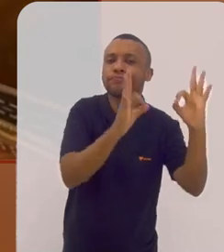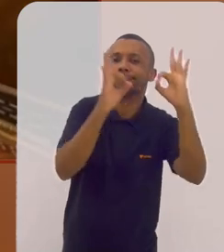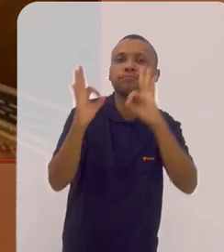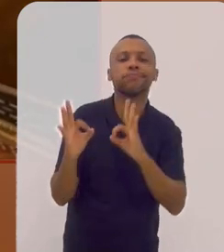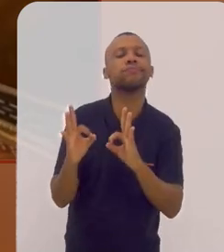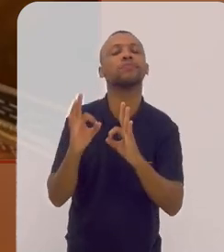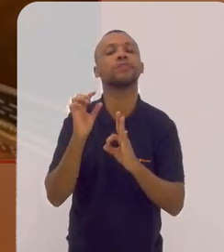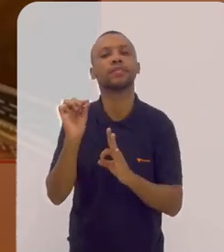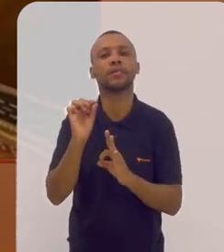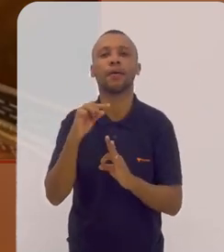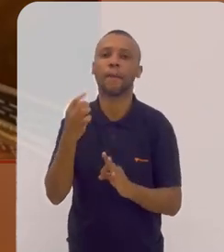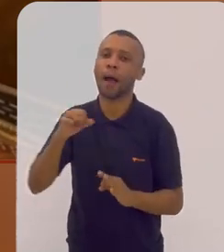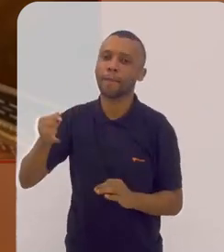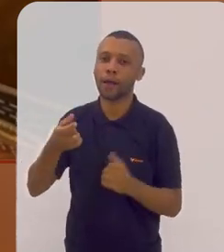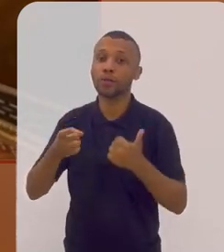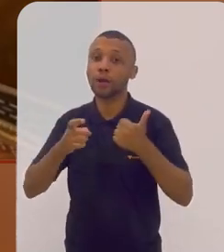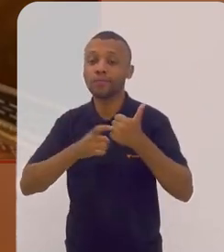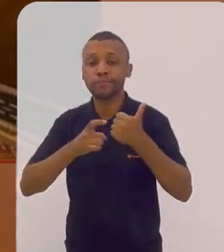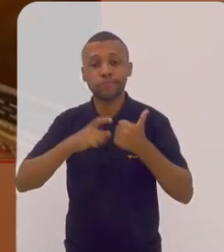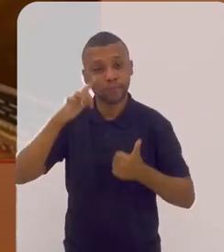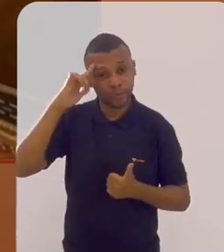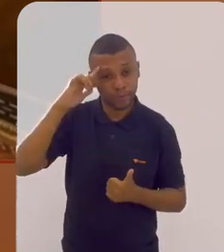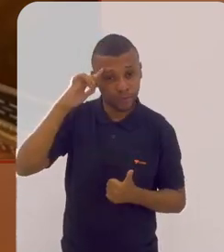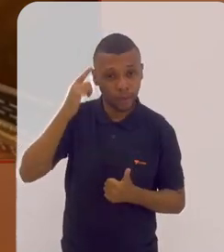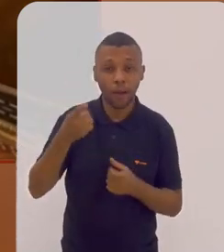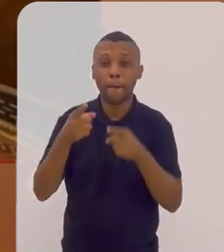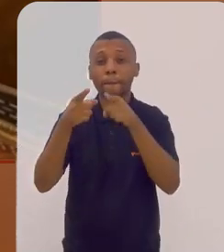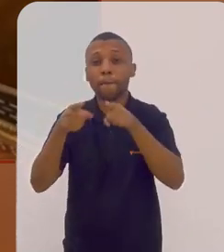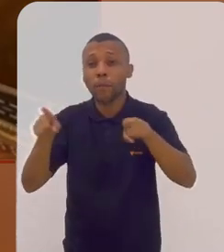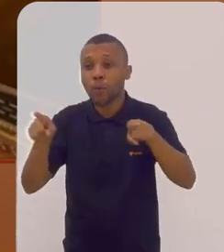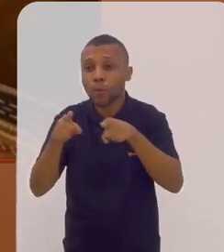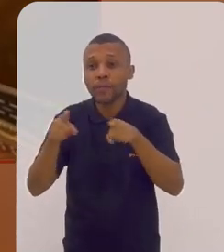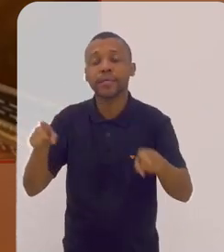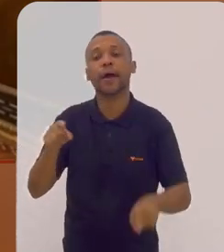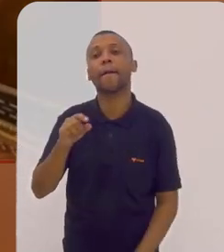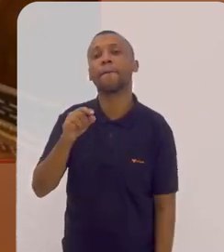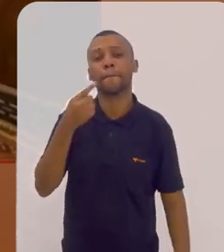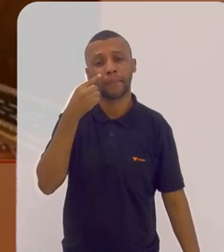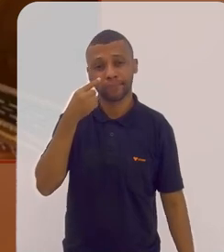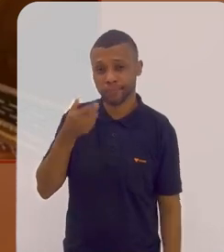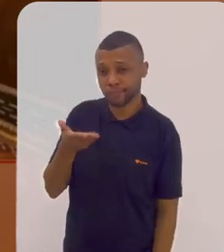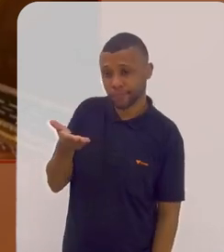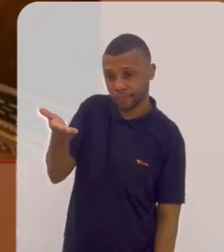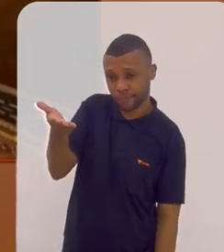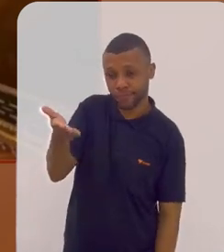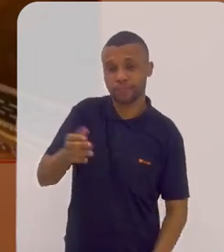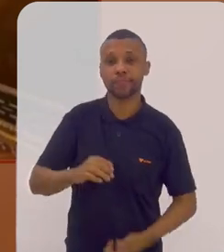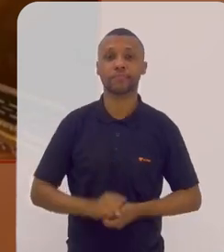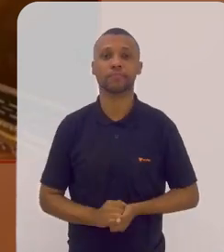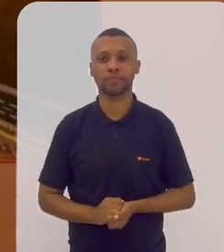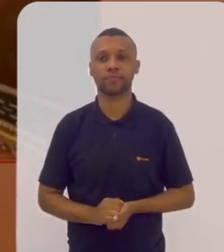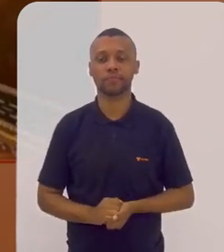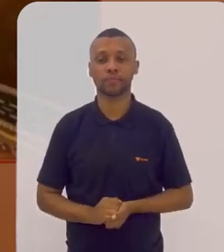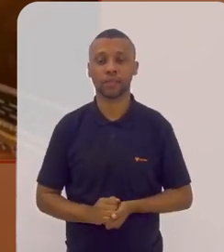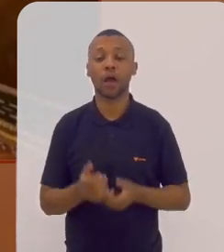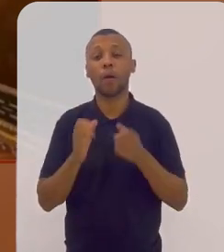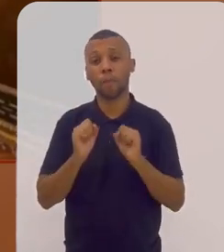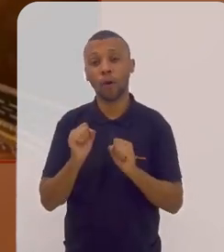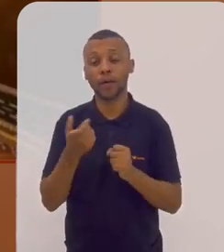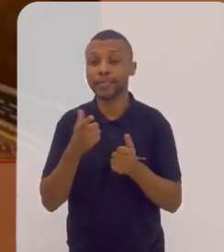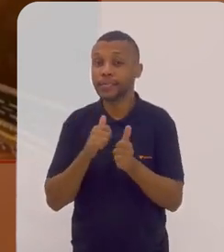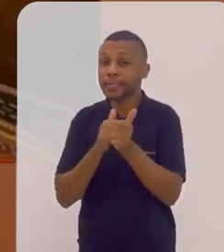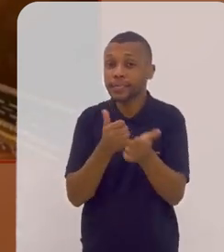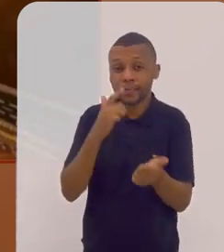espectadores para seguir o nosso Instagram do Música Brasil Brasilis pode seguir o Rosana Análise Alotti também são dois diferentes